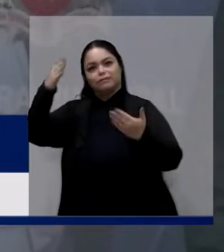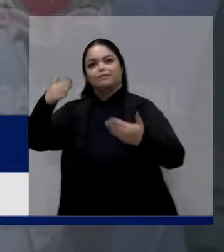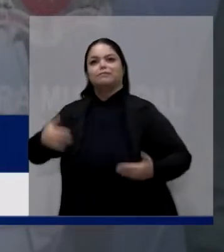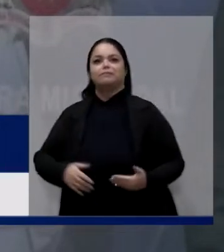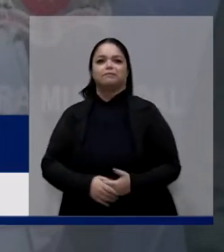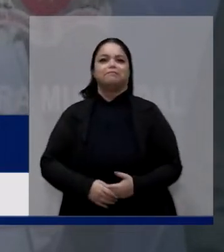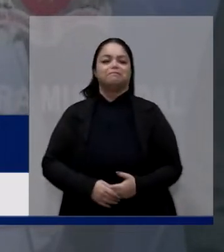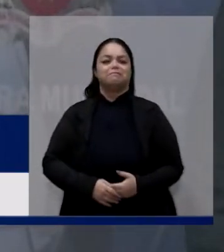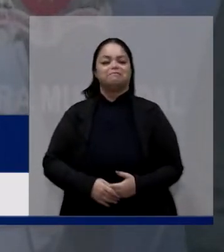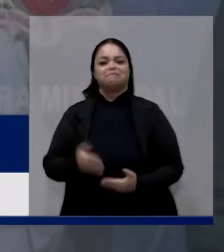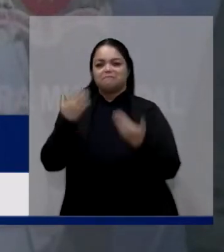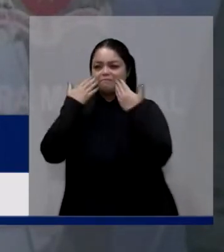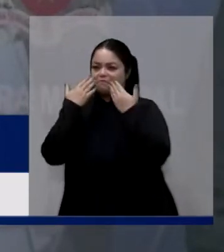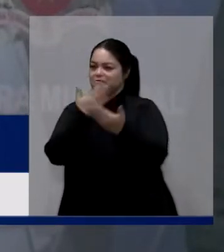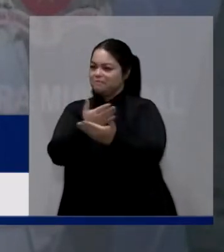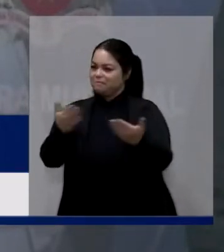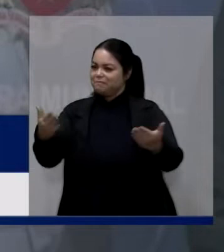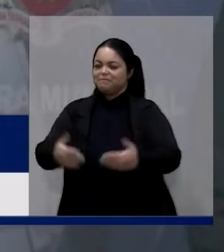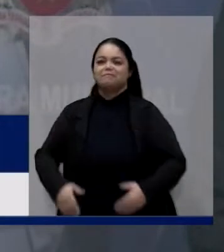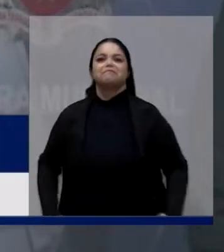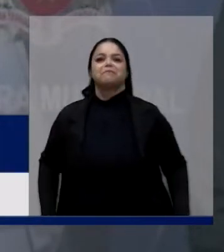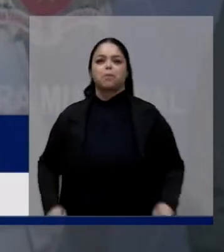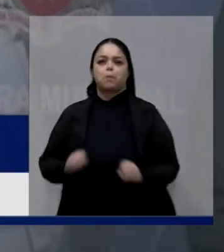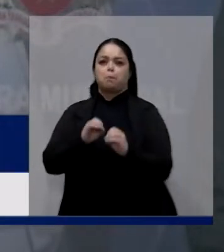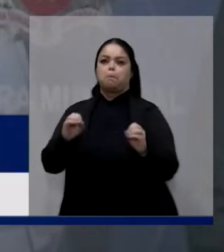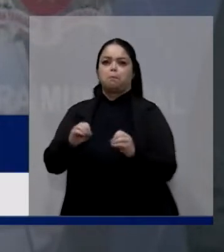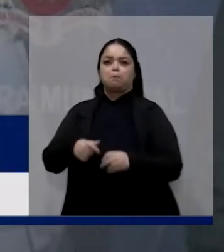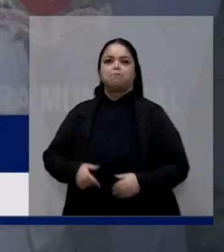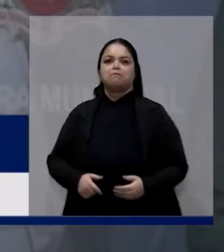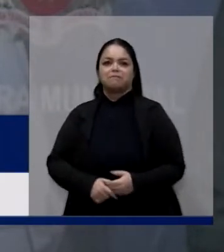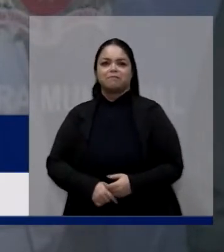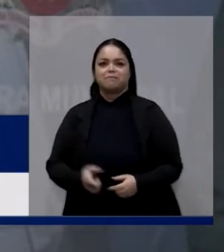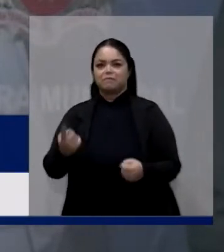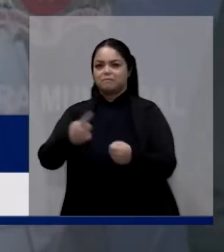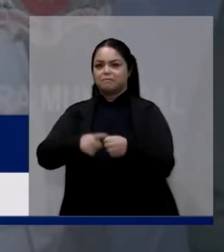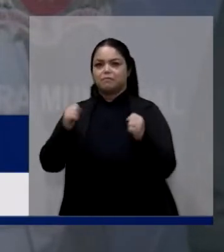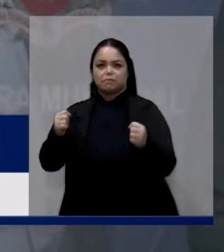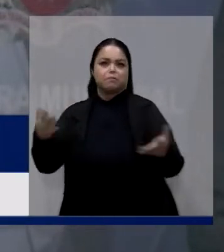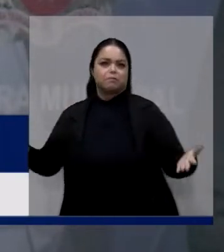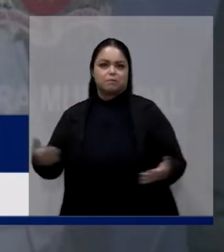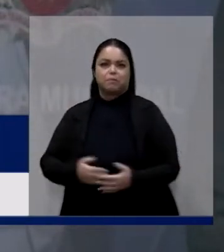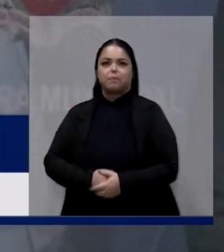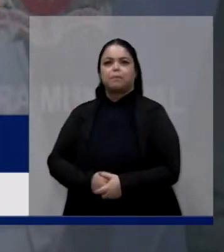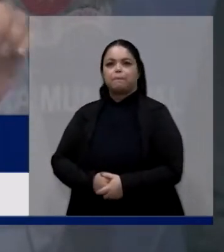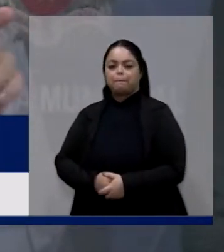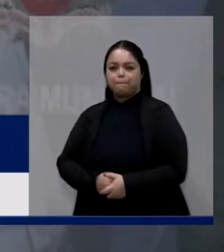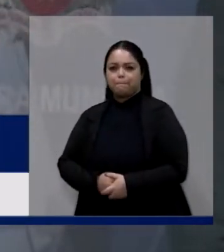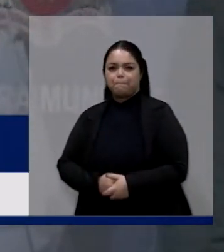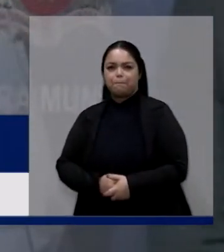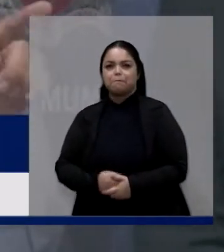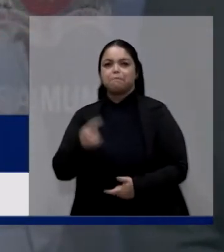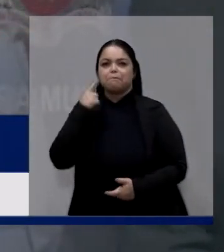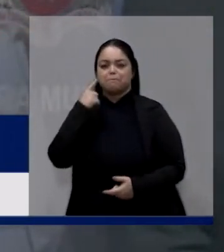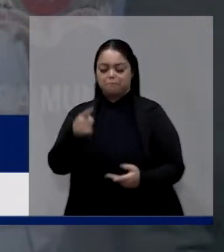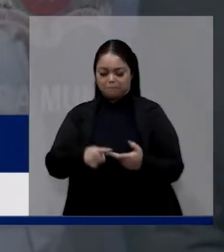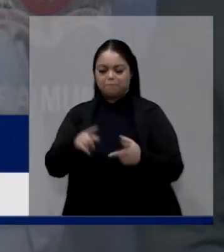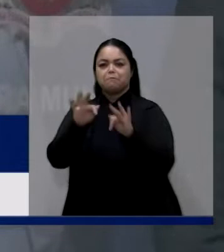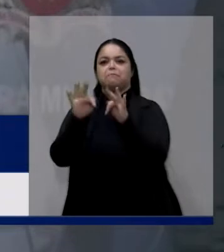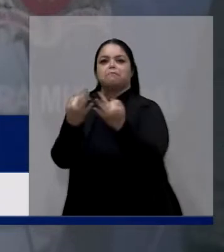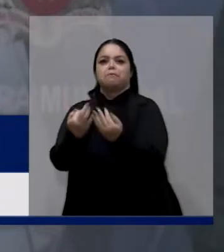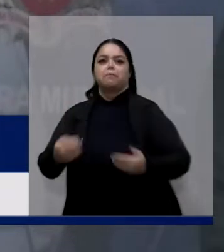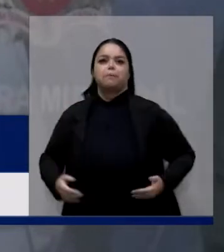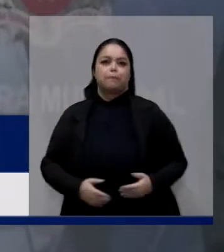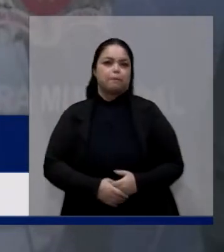publicamente. Isso é nada mais do o mínimo que a cidade pode fazer por você, pela sua família,